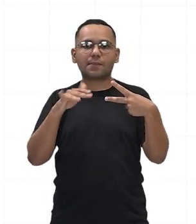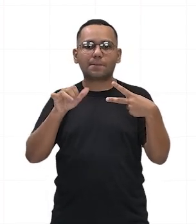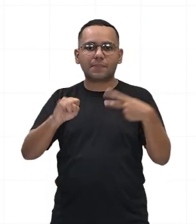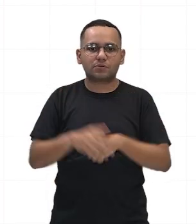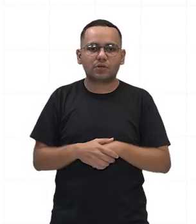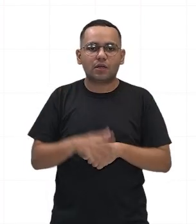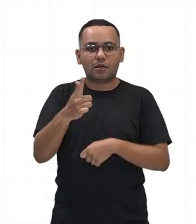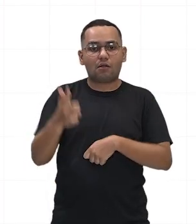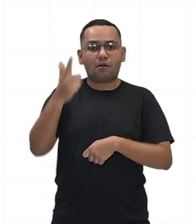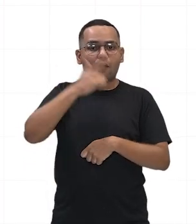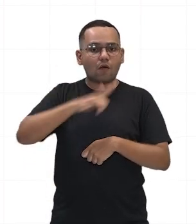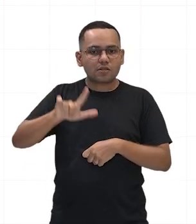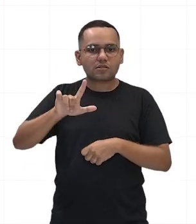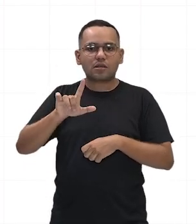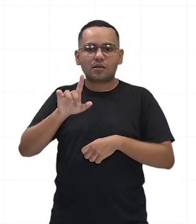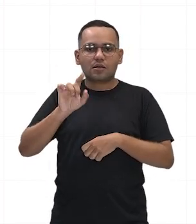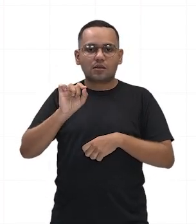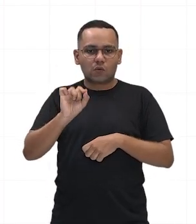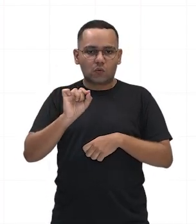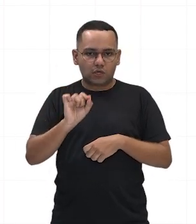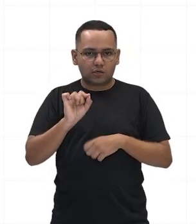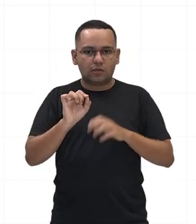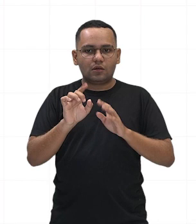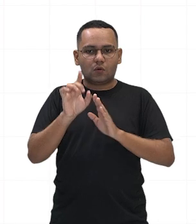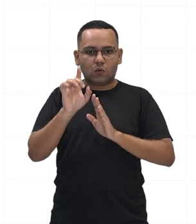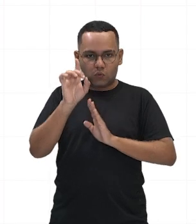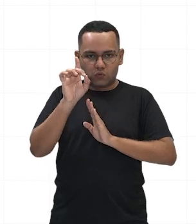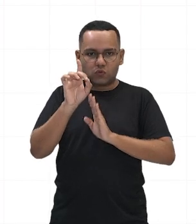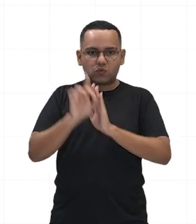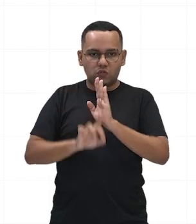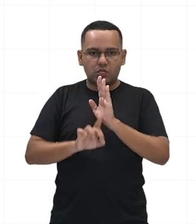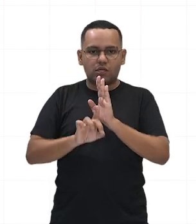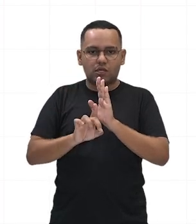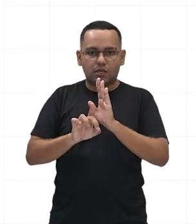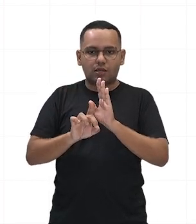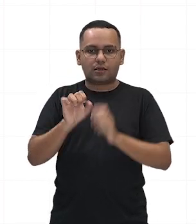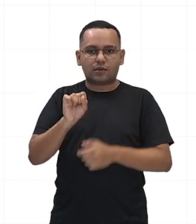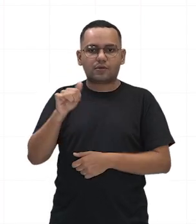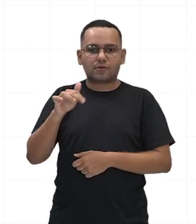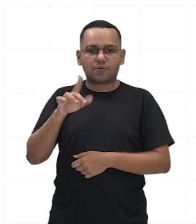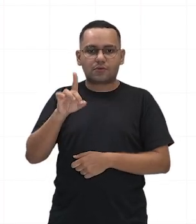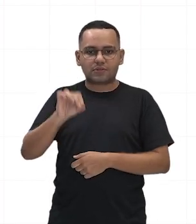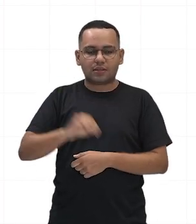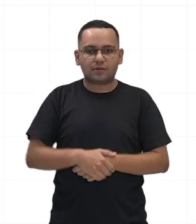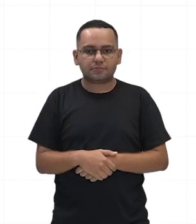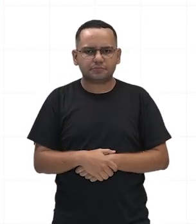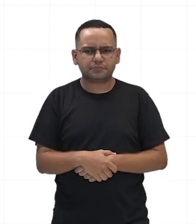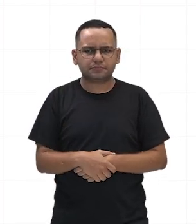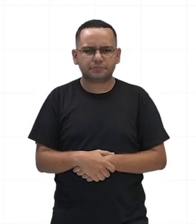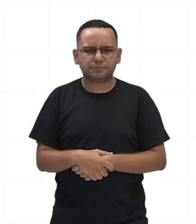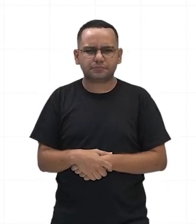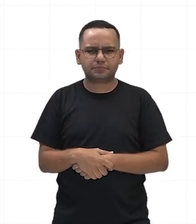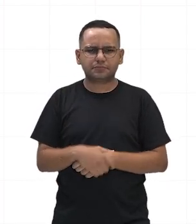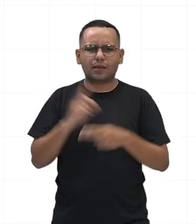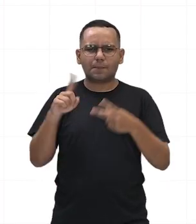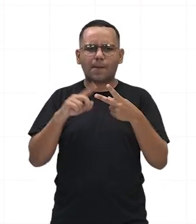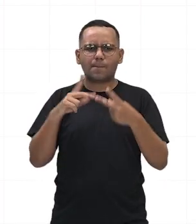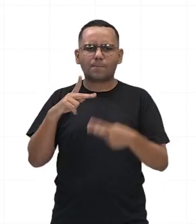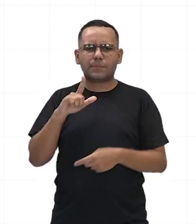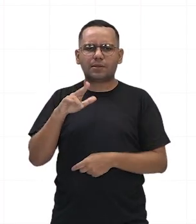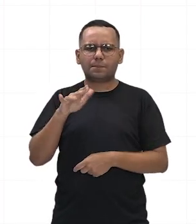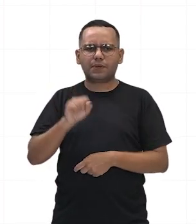de veto ou de vetar as decisões do Senado. Importante isso aí. E aí nós vamos falar agora das